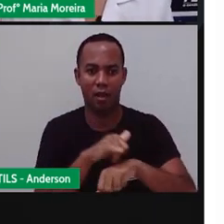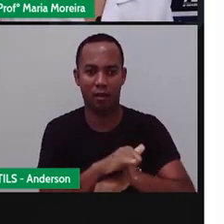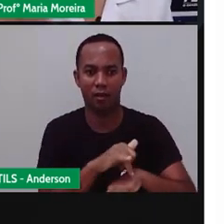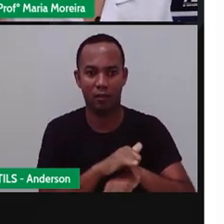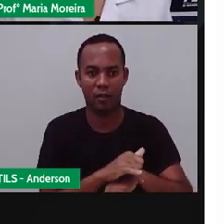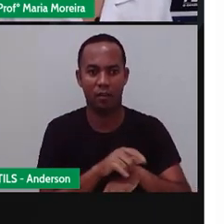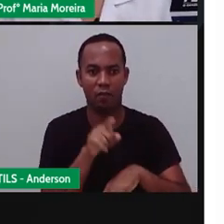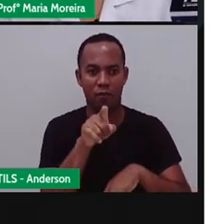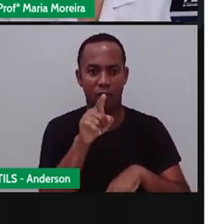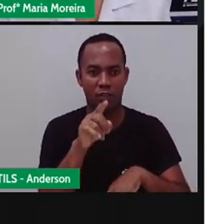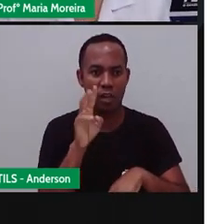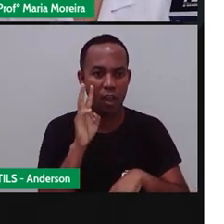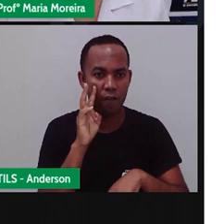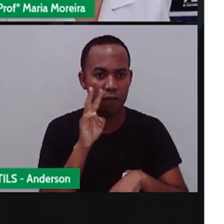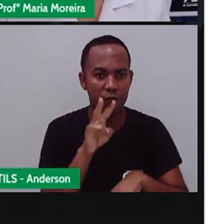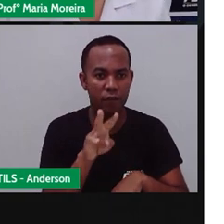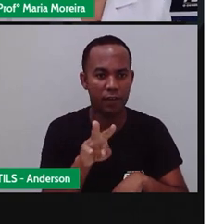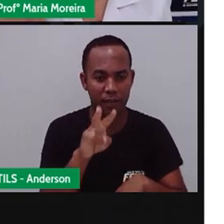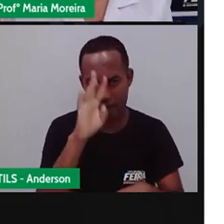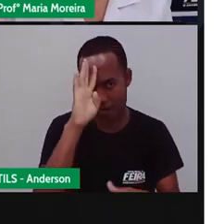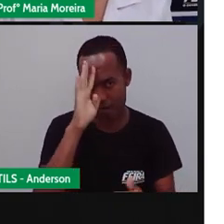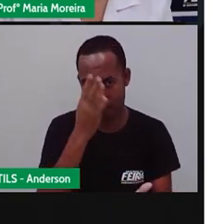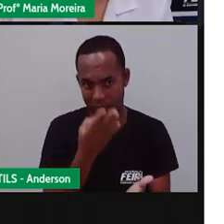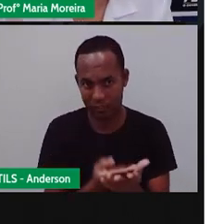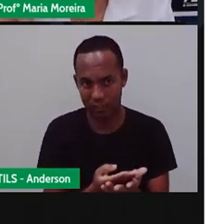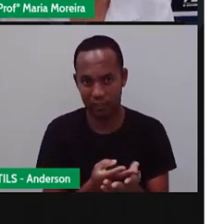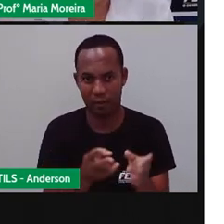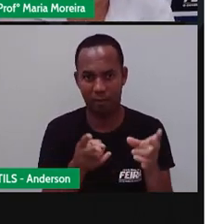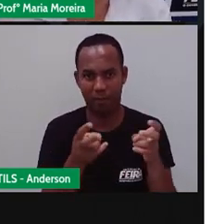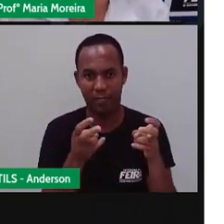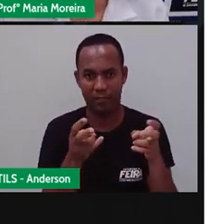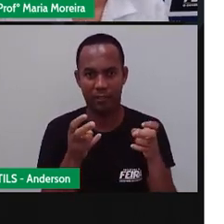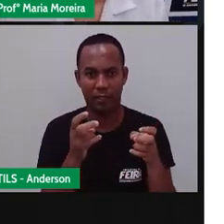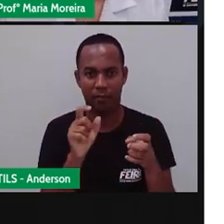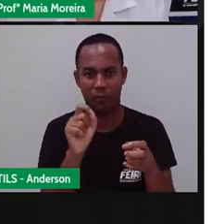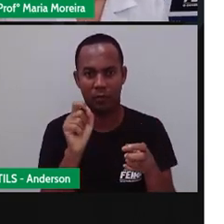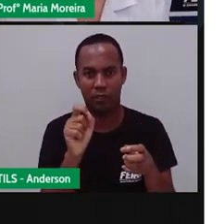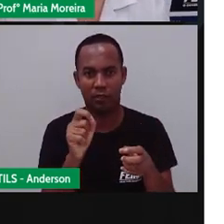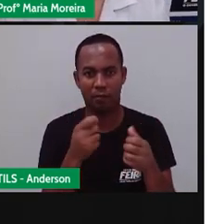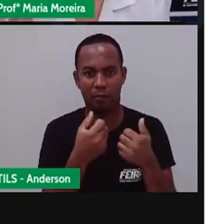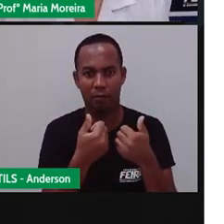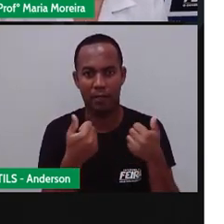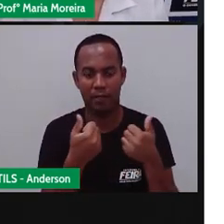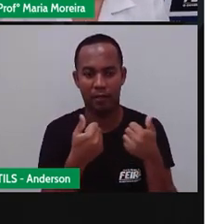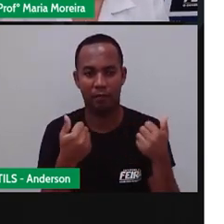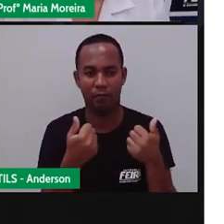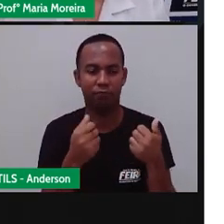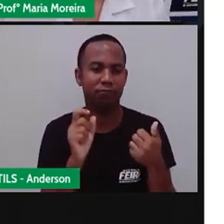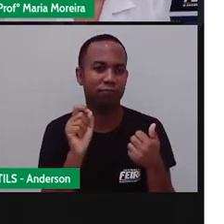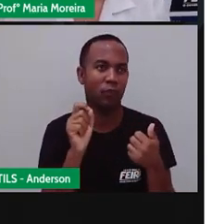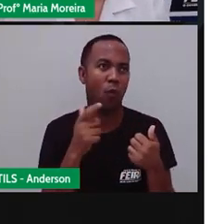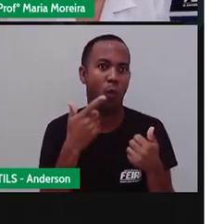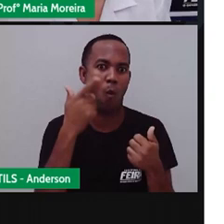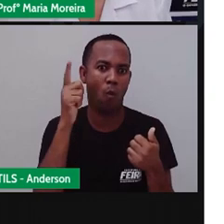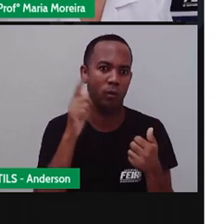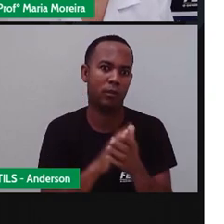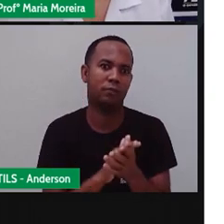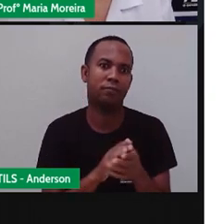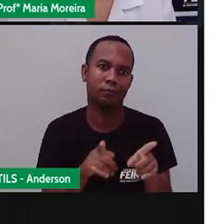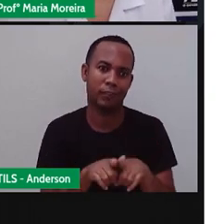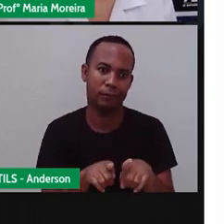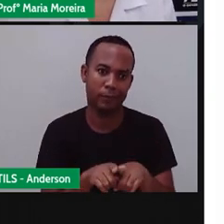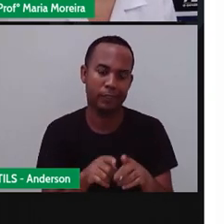olha uma coisa, acredita que é de determinada maneira, e depois a gente percebe quando chega próximo, né? Aí a gente percebe que é outra, né?